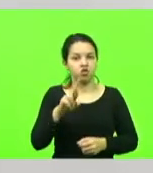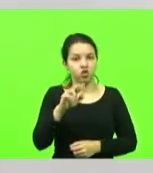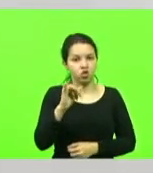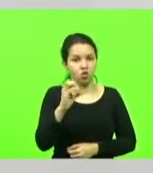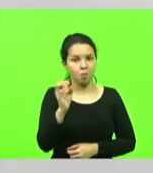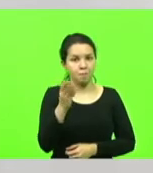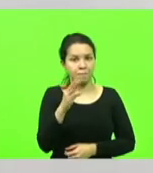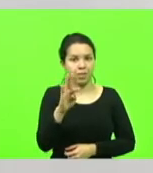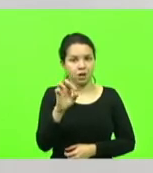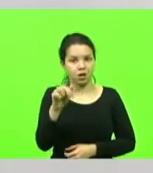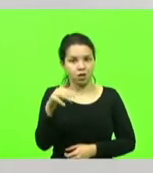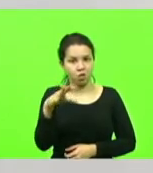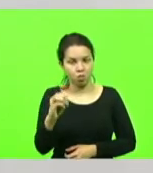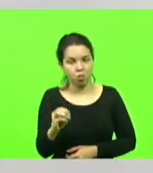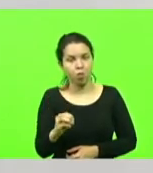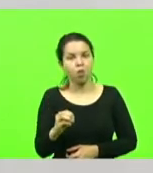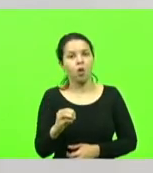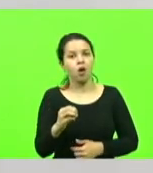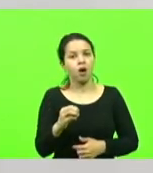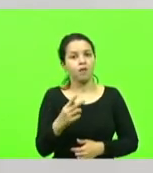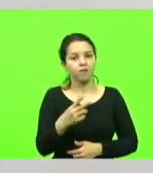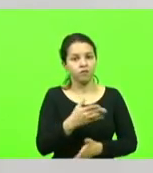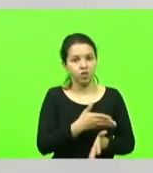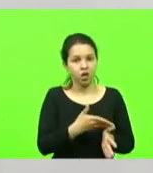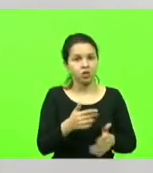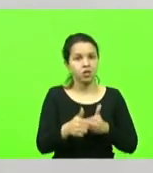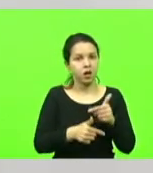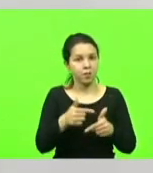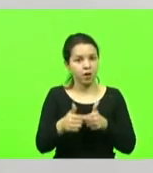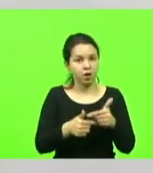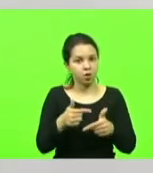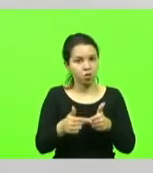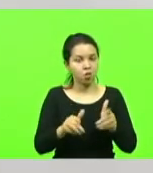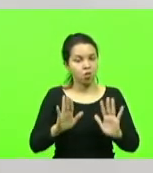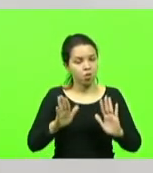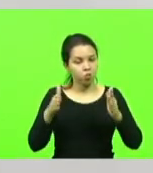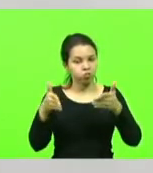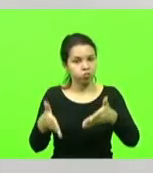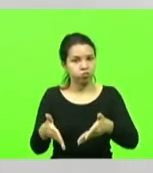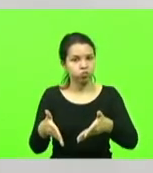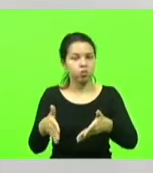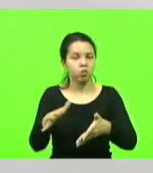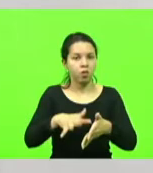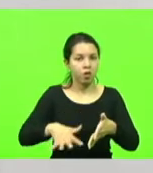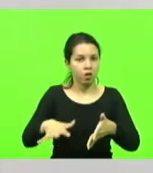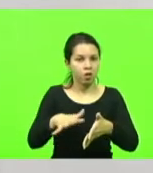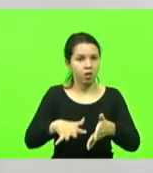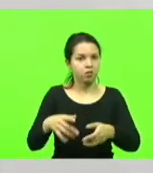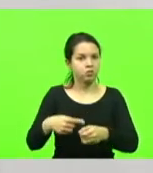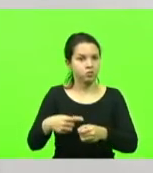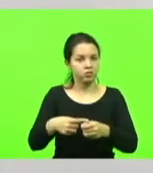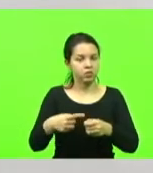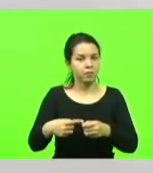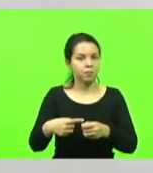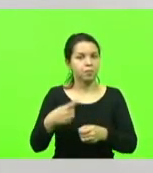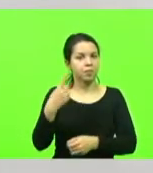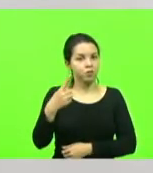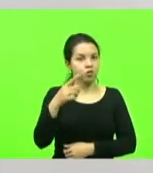trabalhou na missão dos Servos de Maria no Acre e no Purus. em 1933,